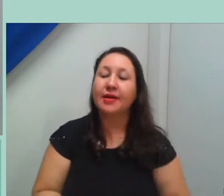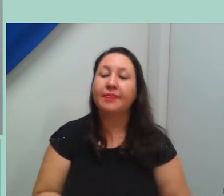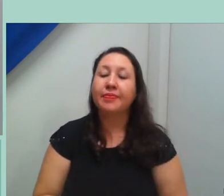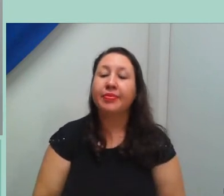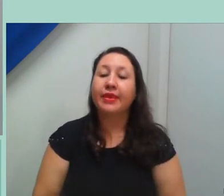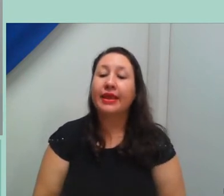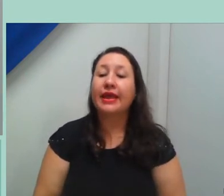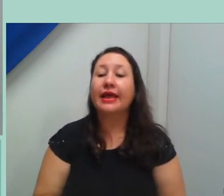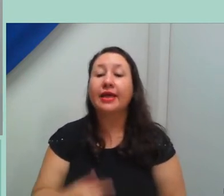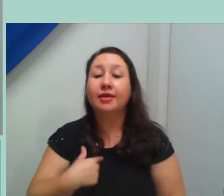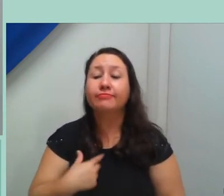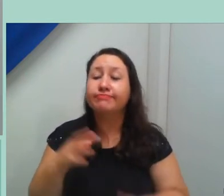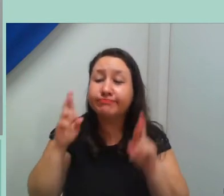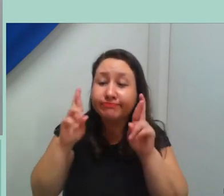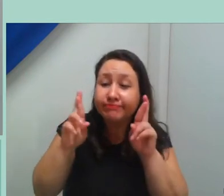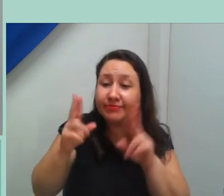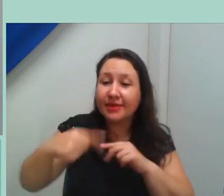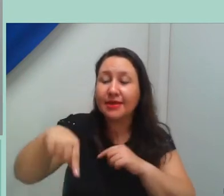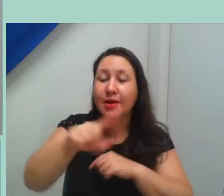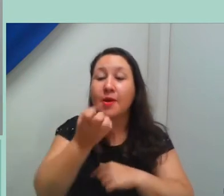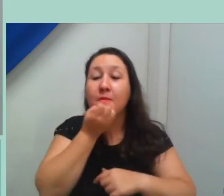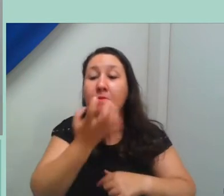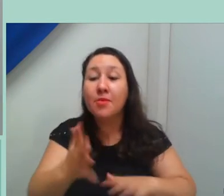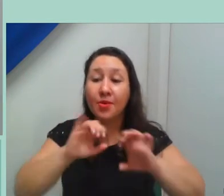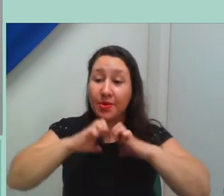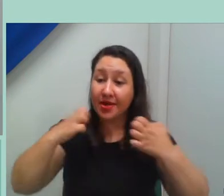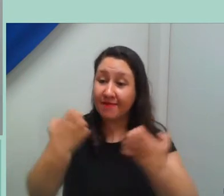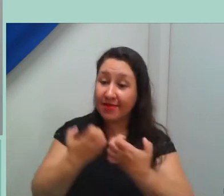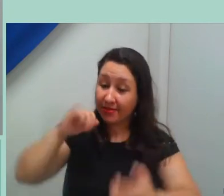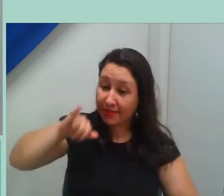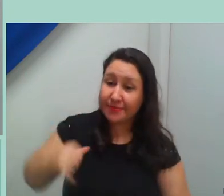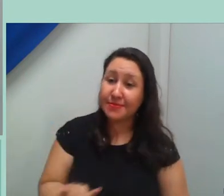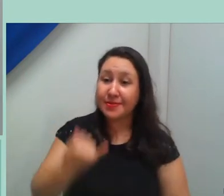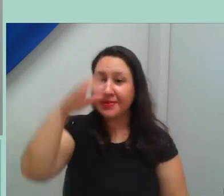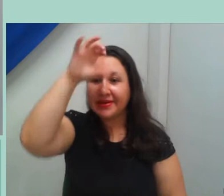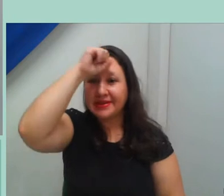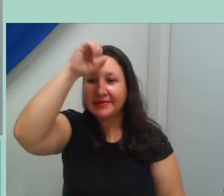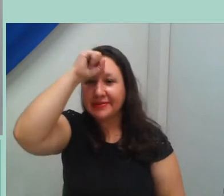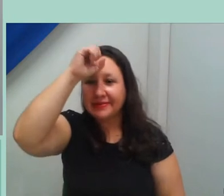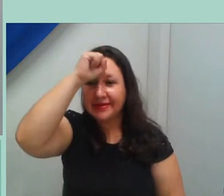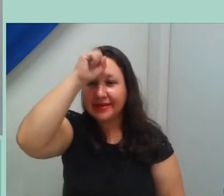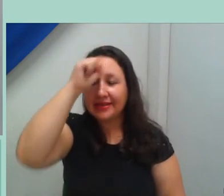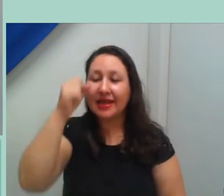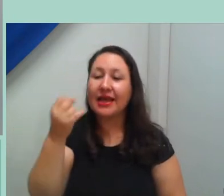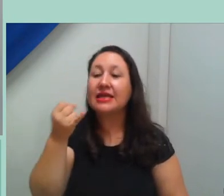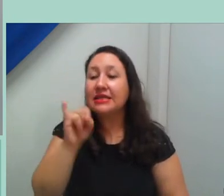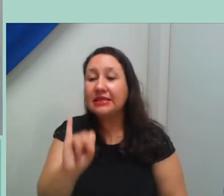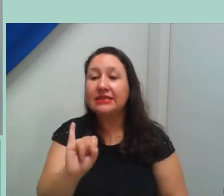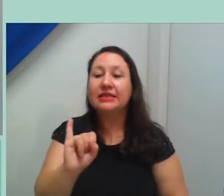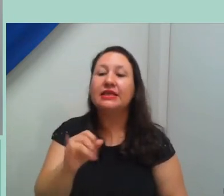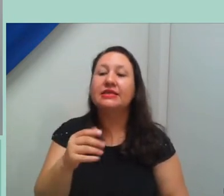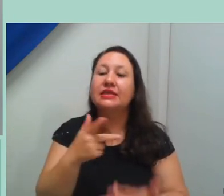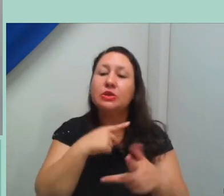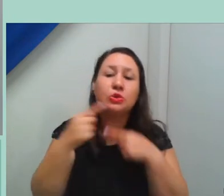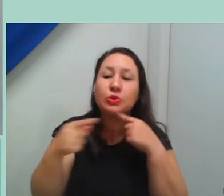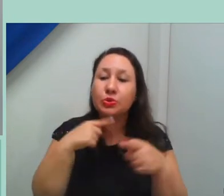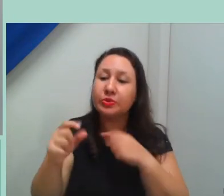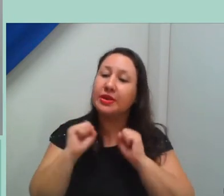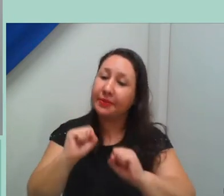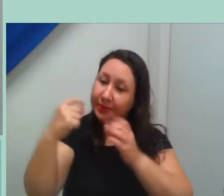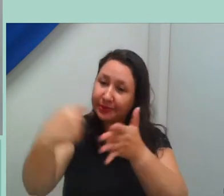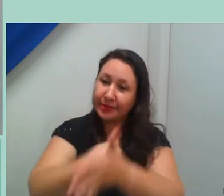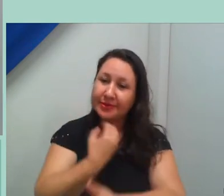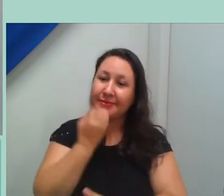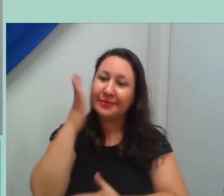encontro, que aproveite ao máximo, né, e estou à disposição para qualquer eventualidade, qualquer dúvida. Obrigada e uma boa tarde.